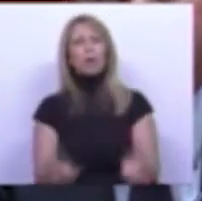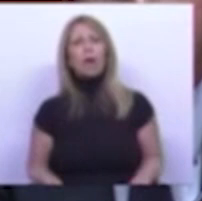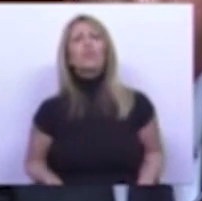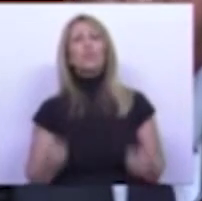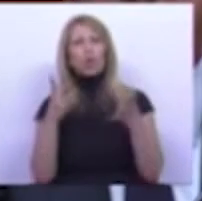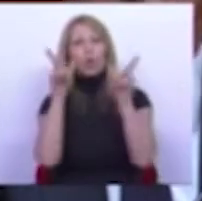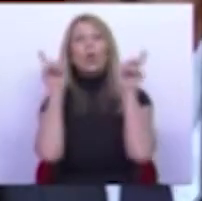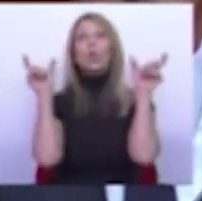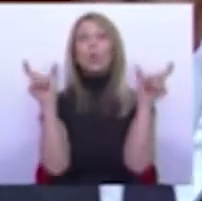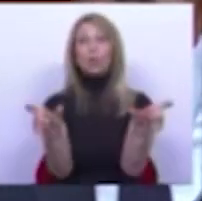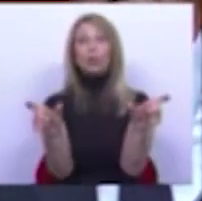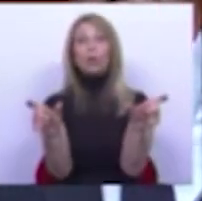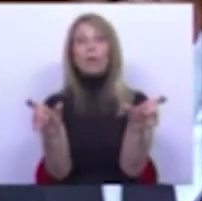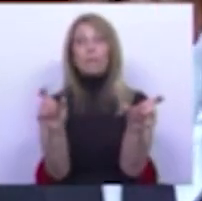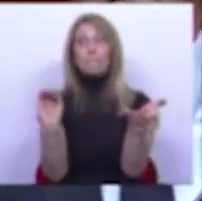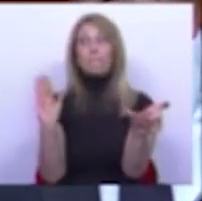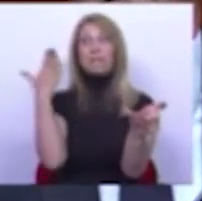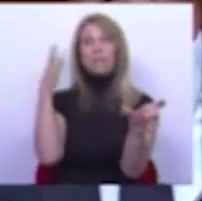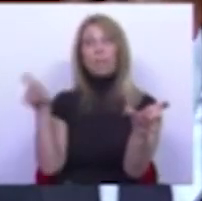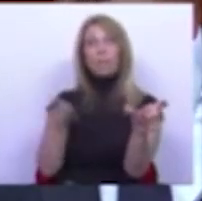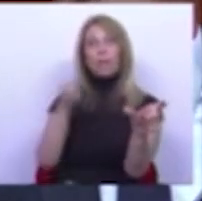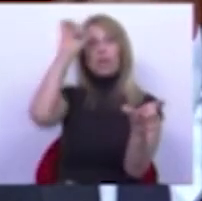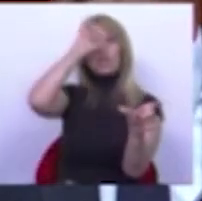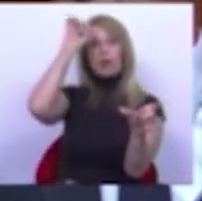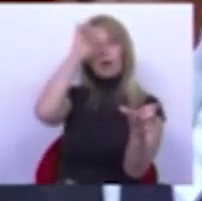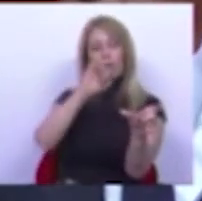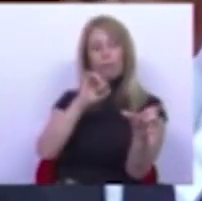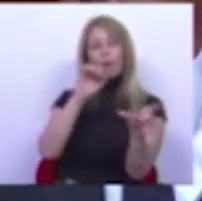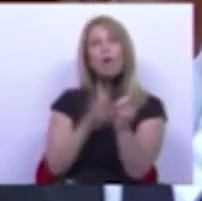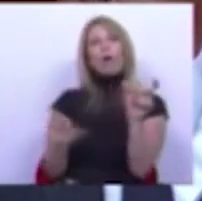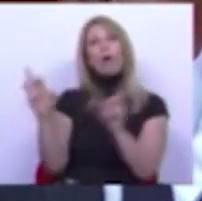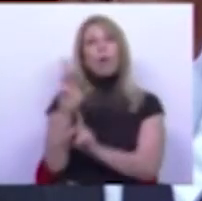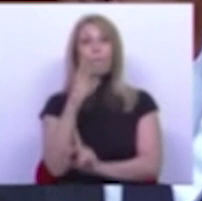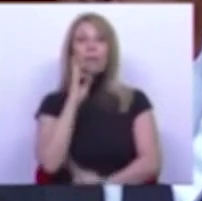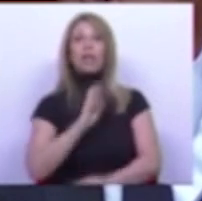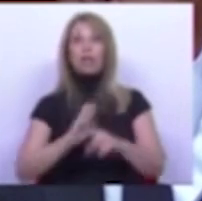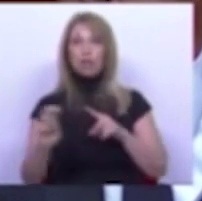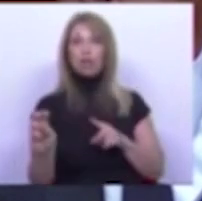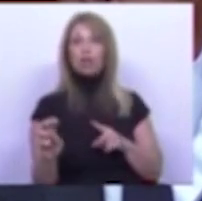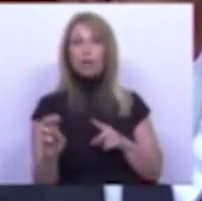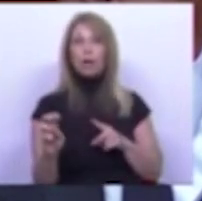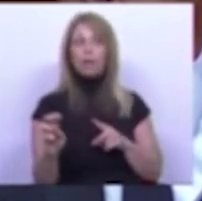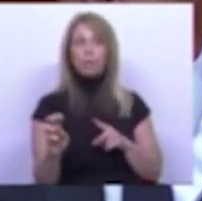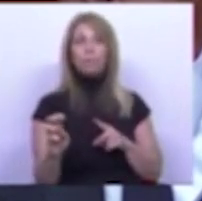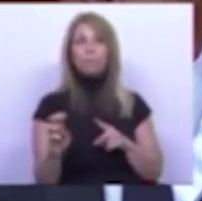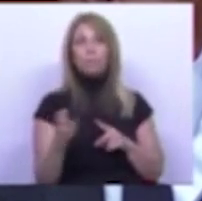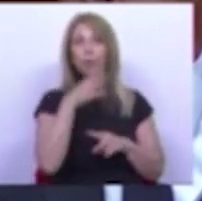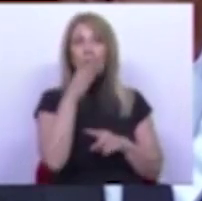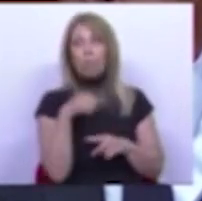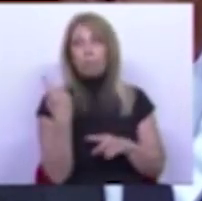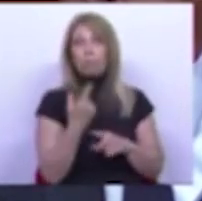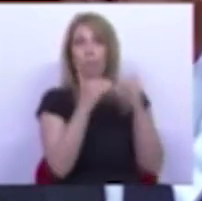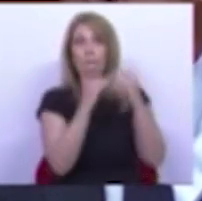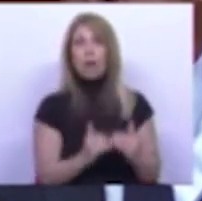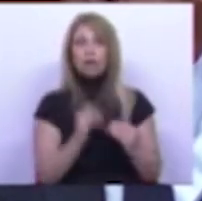controlar no início de janeiro um maior aumento do preço da energia, o que explica que a nossa seja das mais baixas